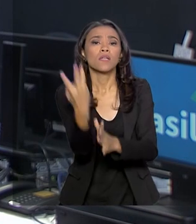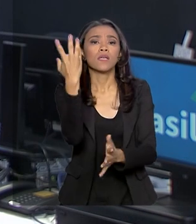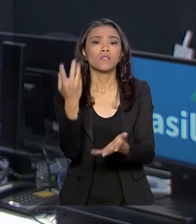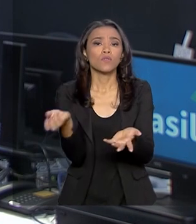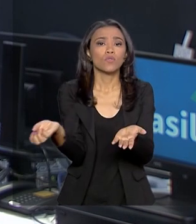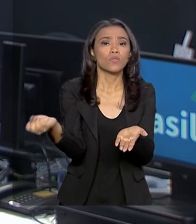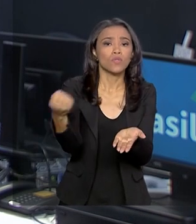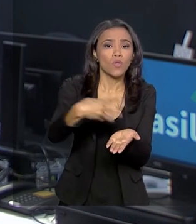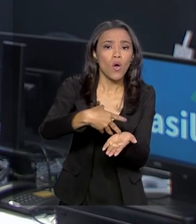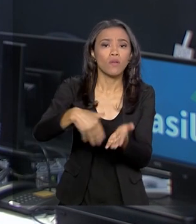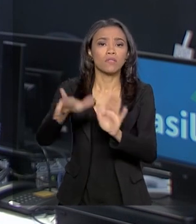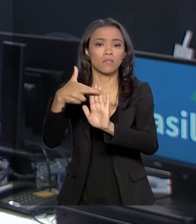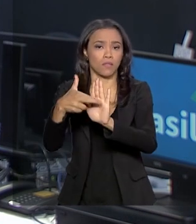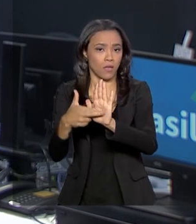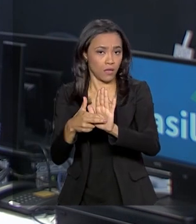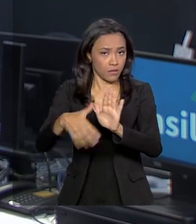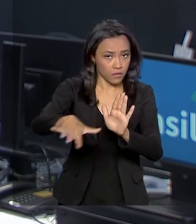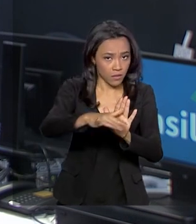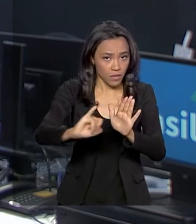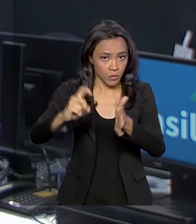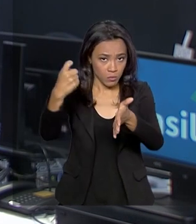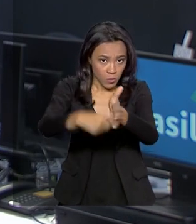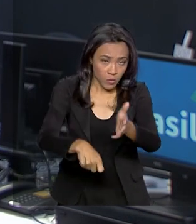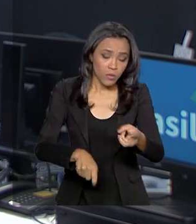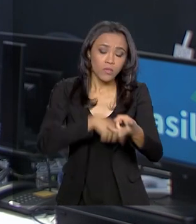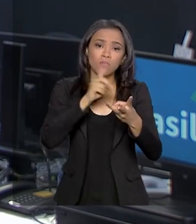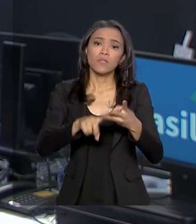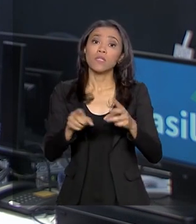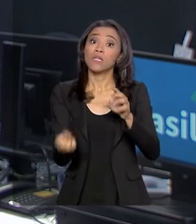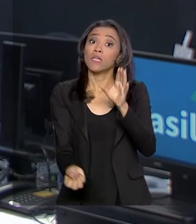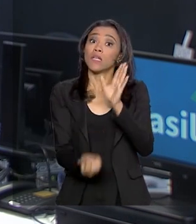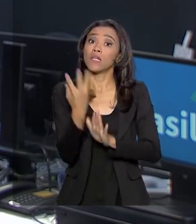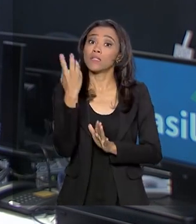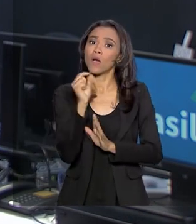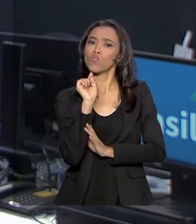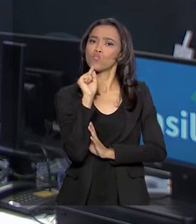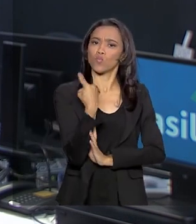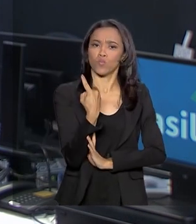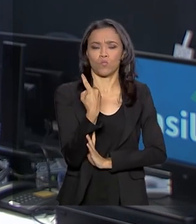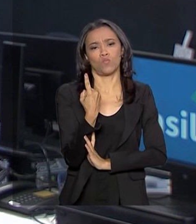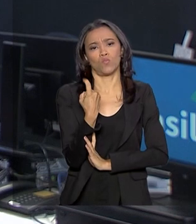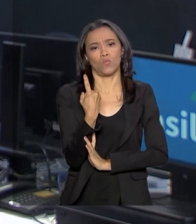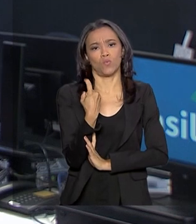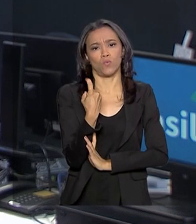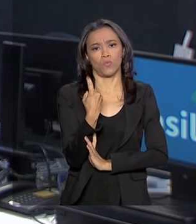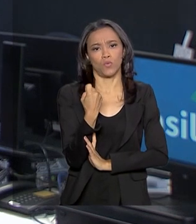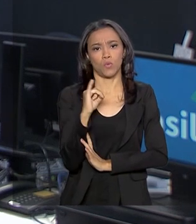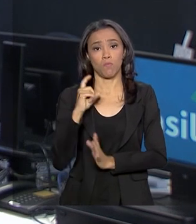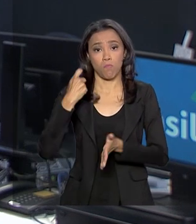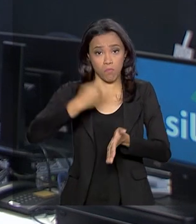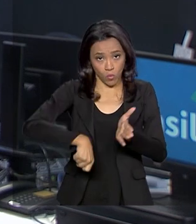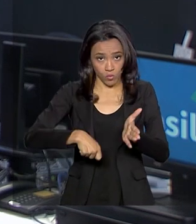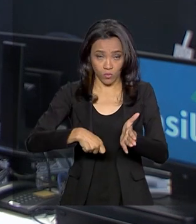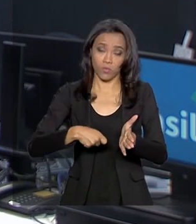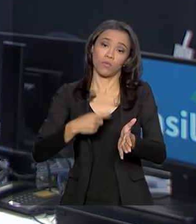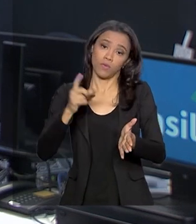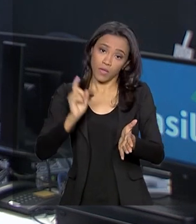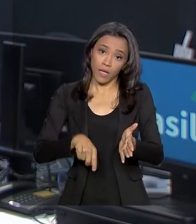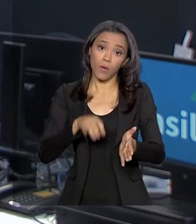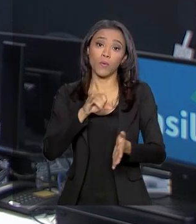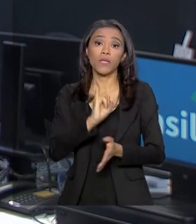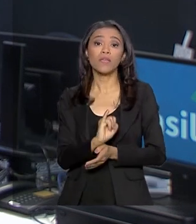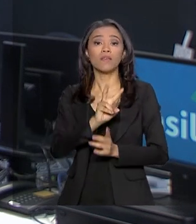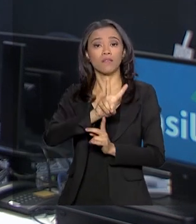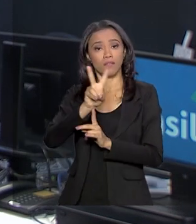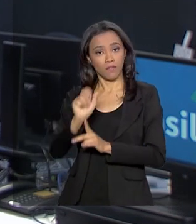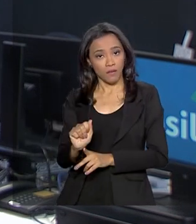faixas do imposto de renda e o lançamento de um único tributo federal, o imposto de valor agregado, conhecido como IVA,